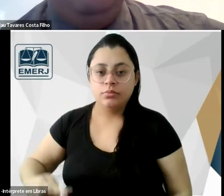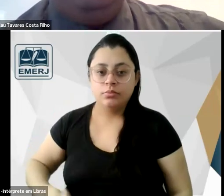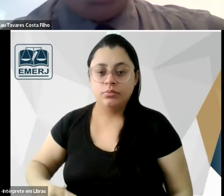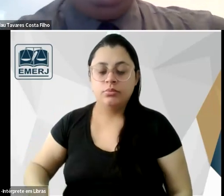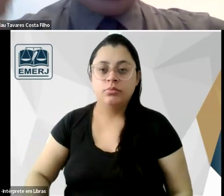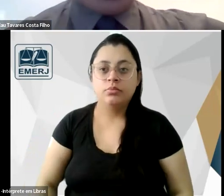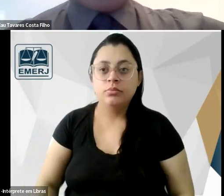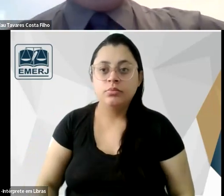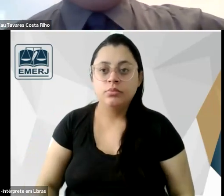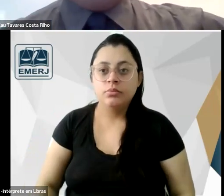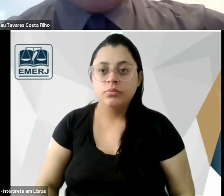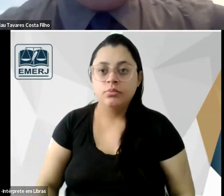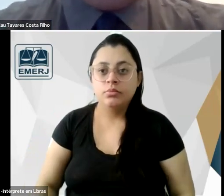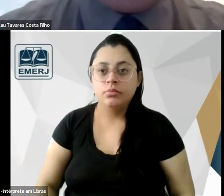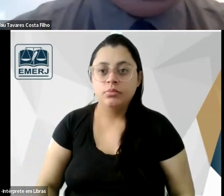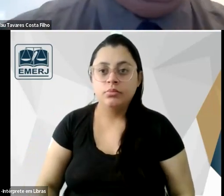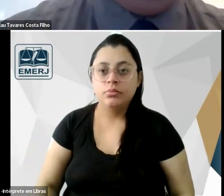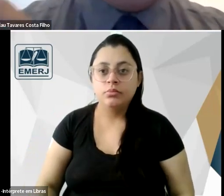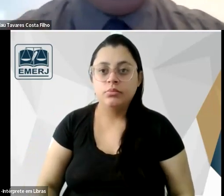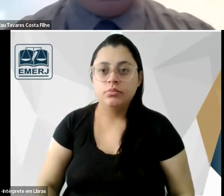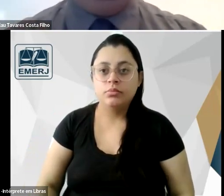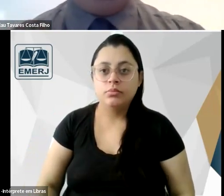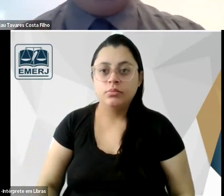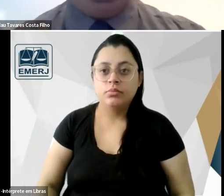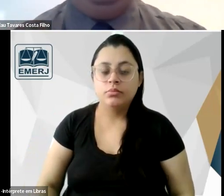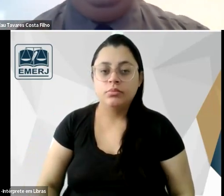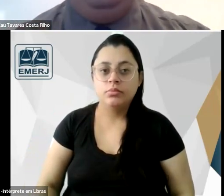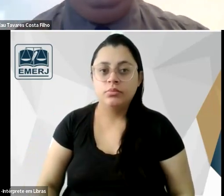porque muita gente torcia